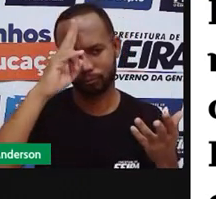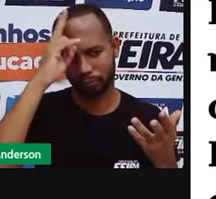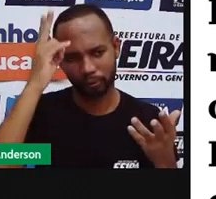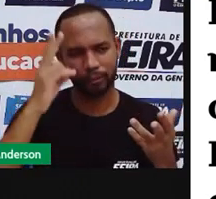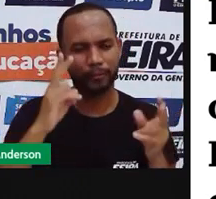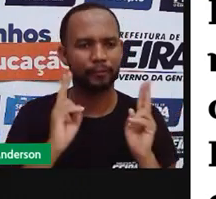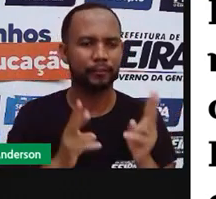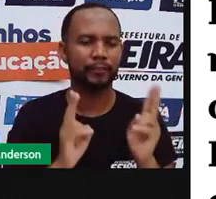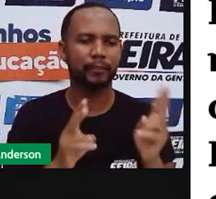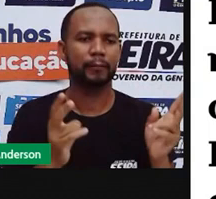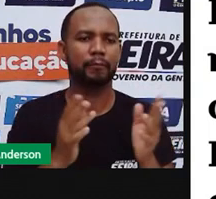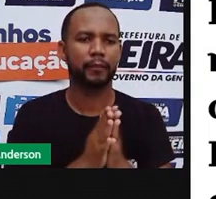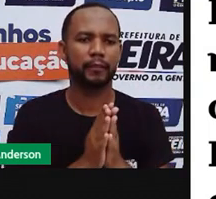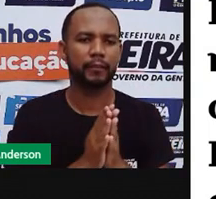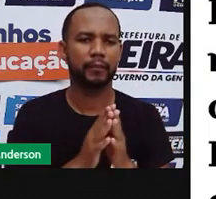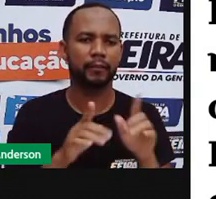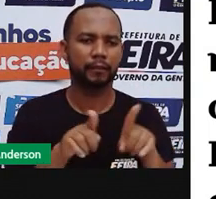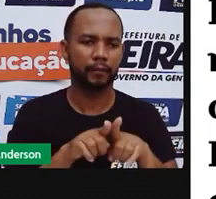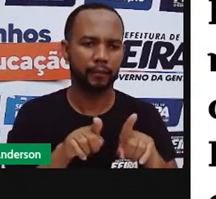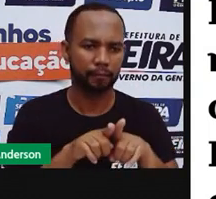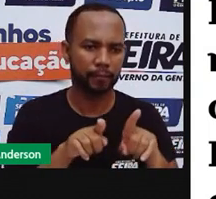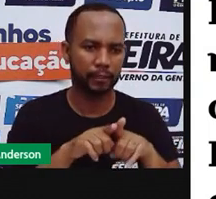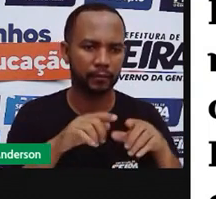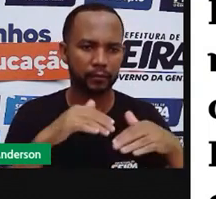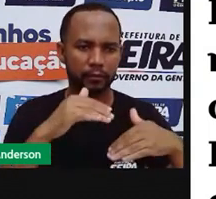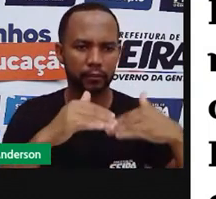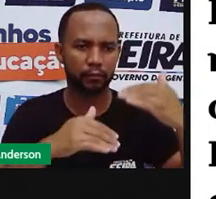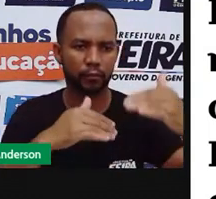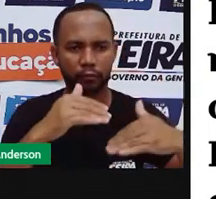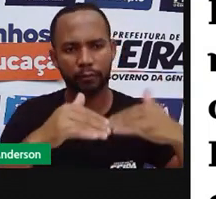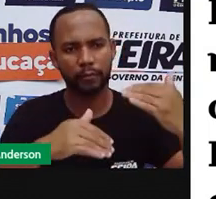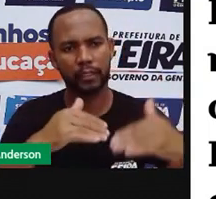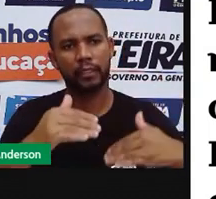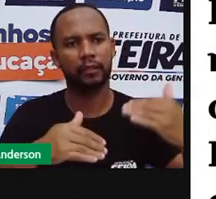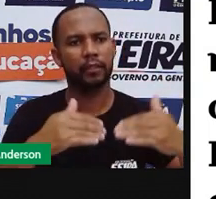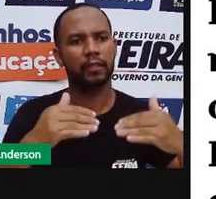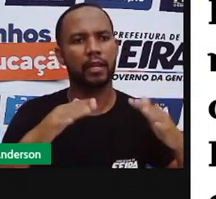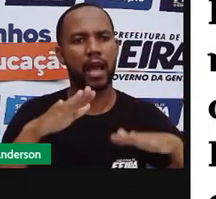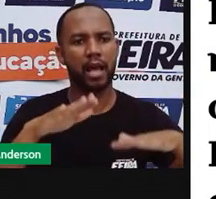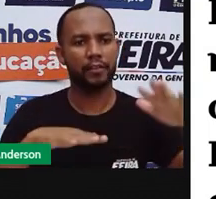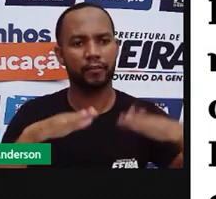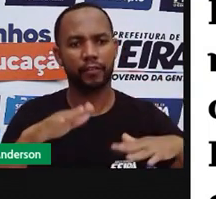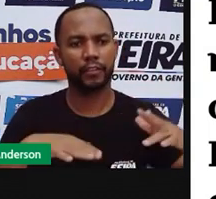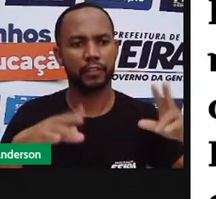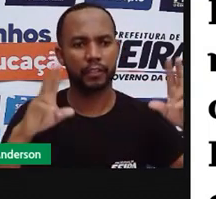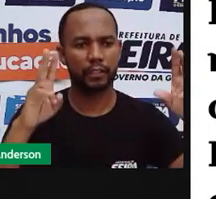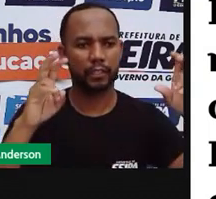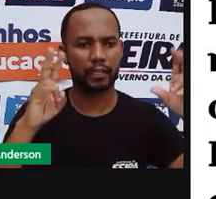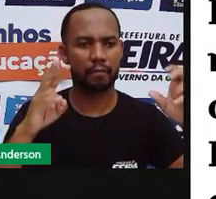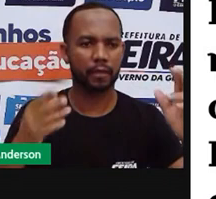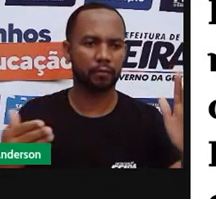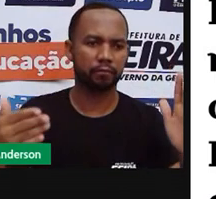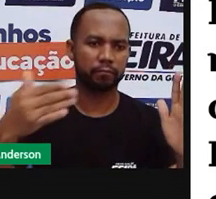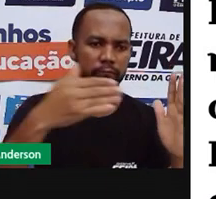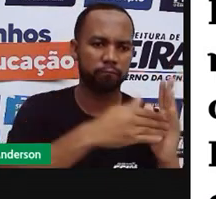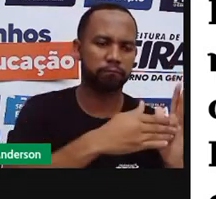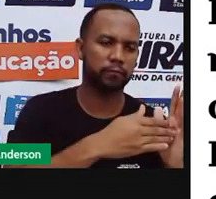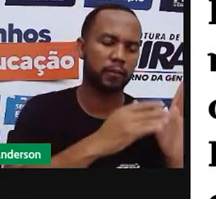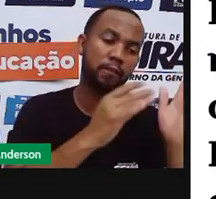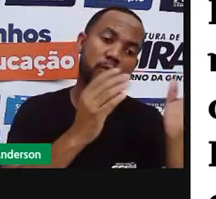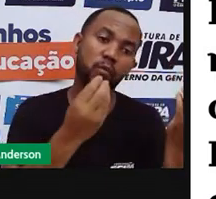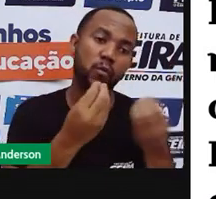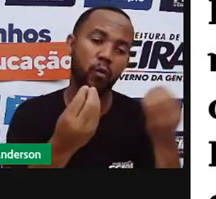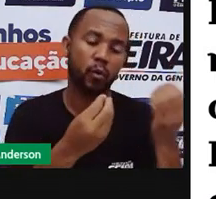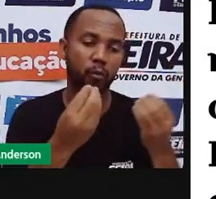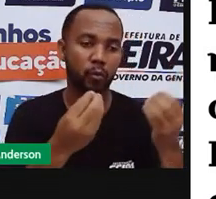No desenvolvimento, todo o percurso do tema até chegar num confronto e